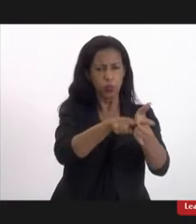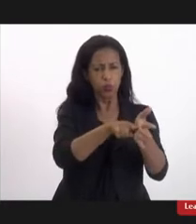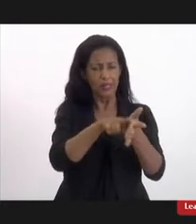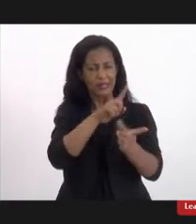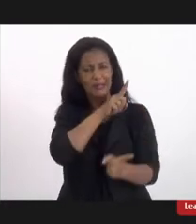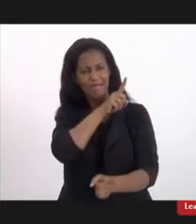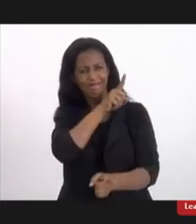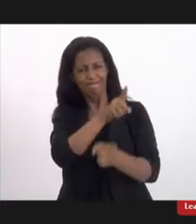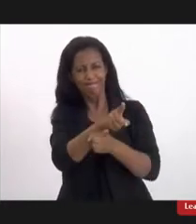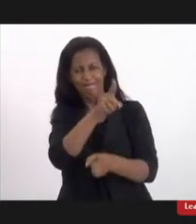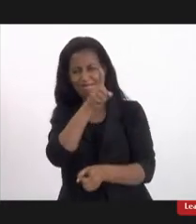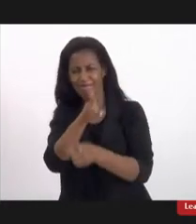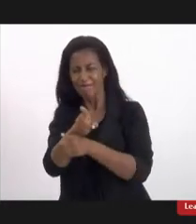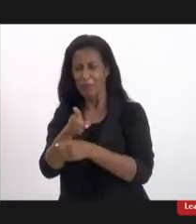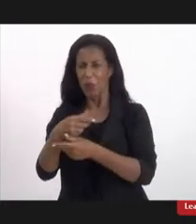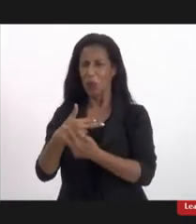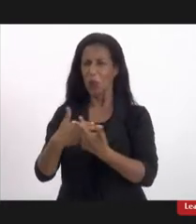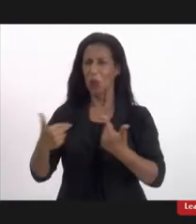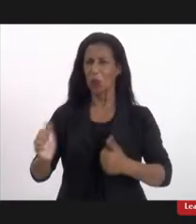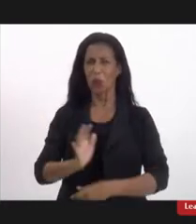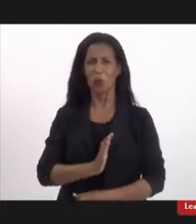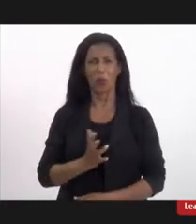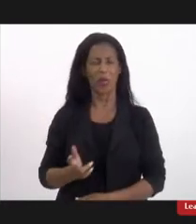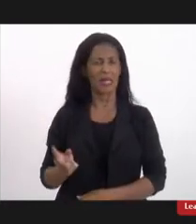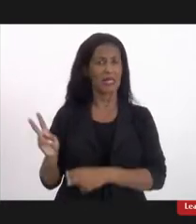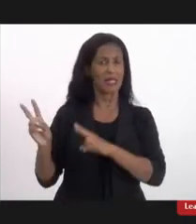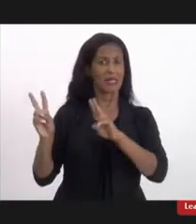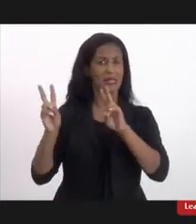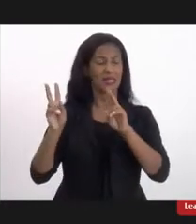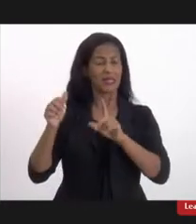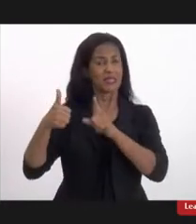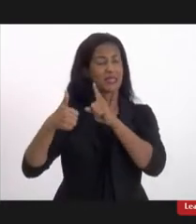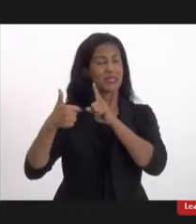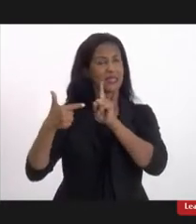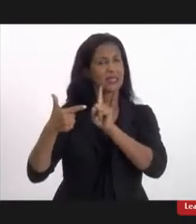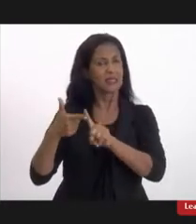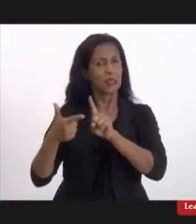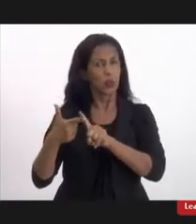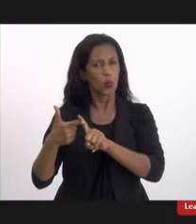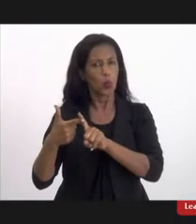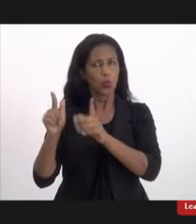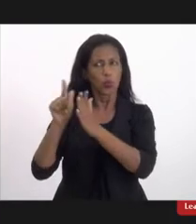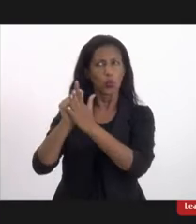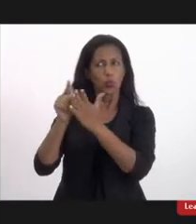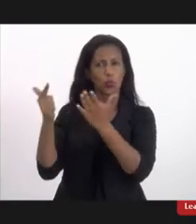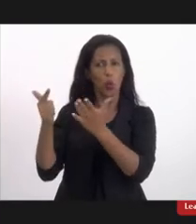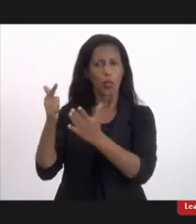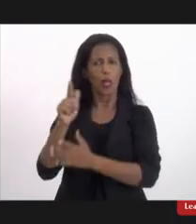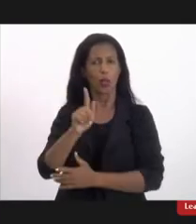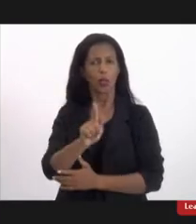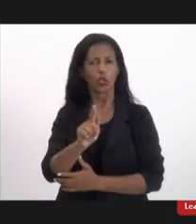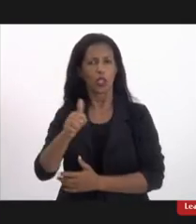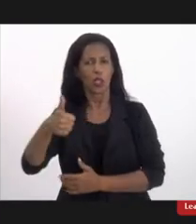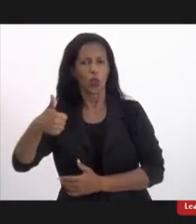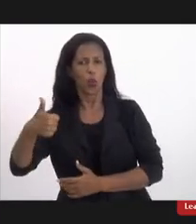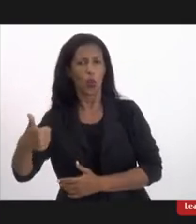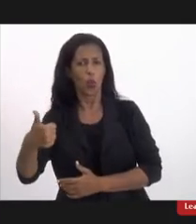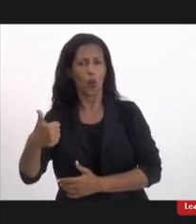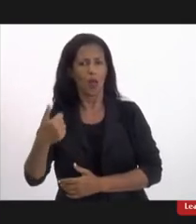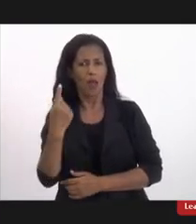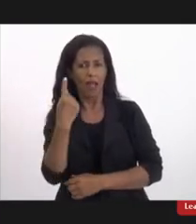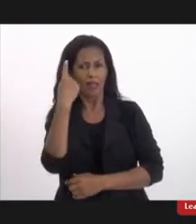perversos segundo a matéria publicada no G1 a cada hora um caso de